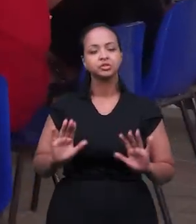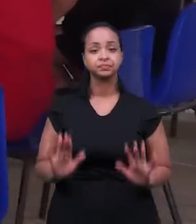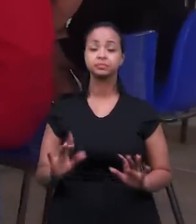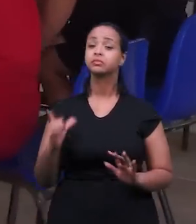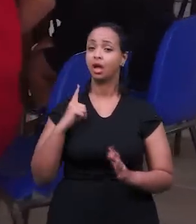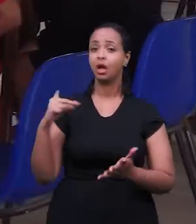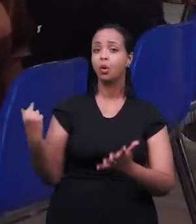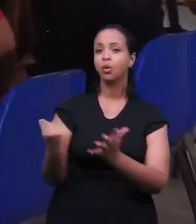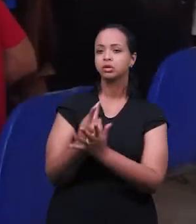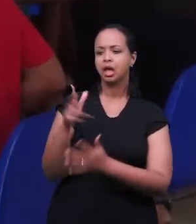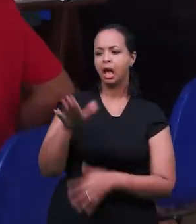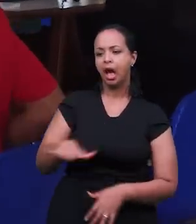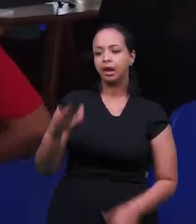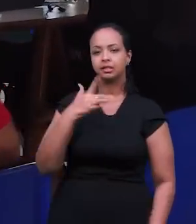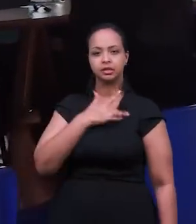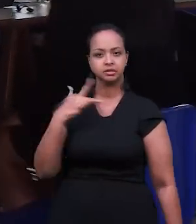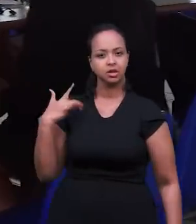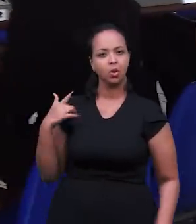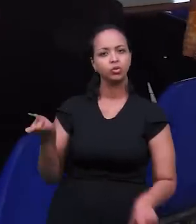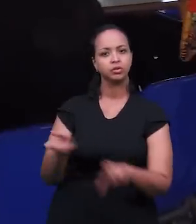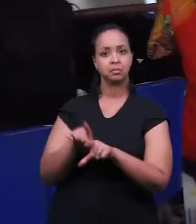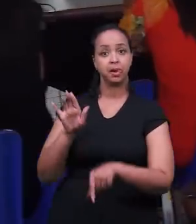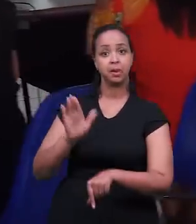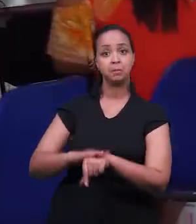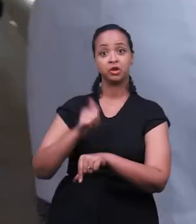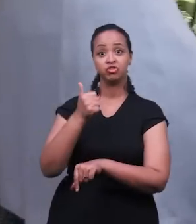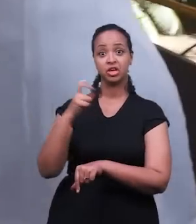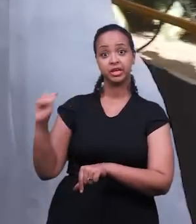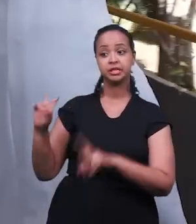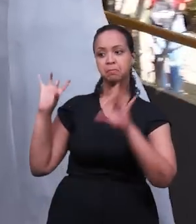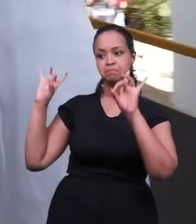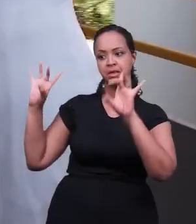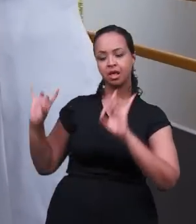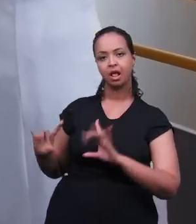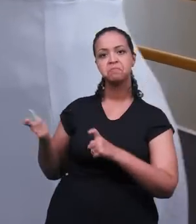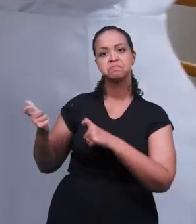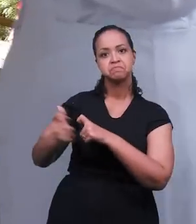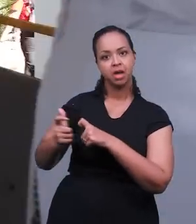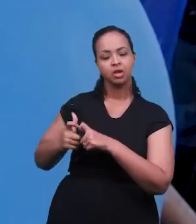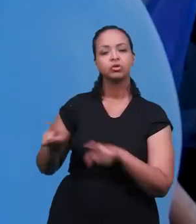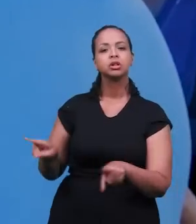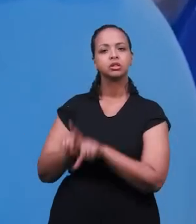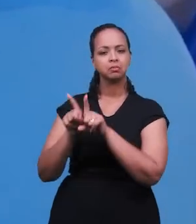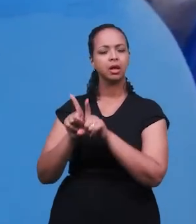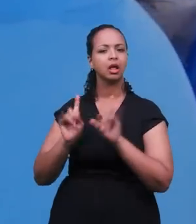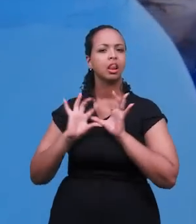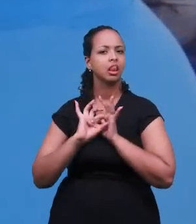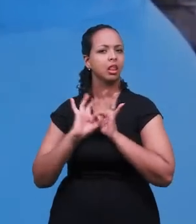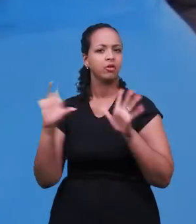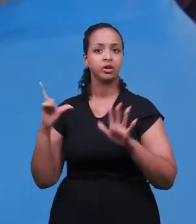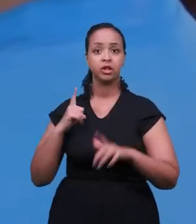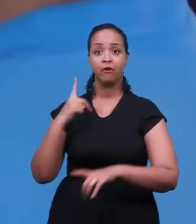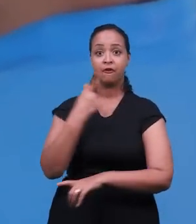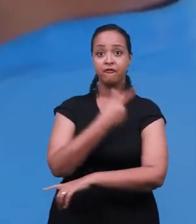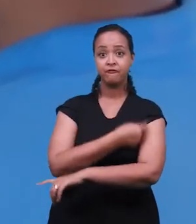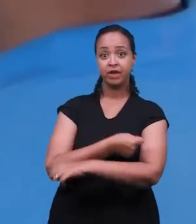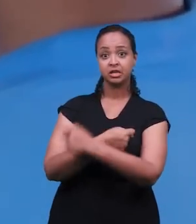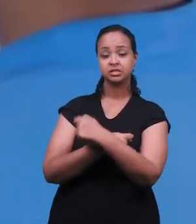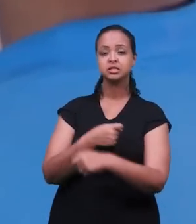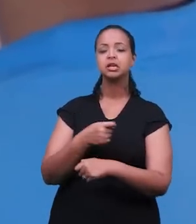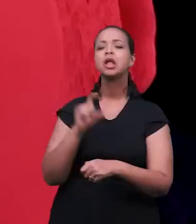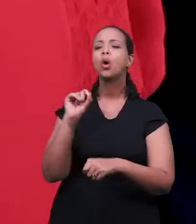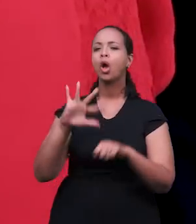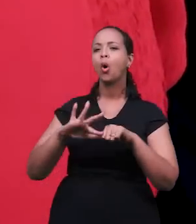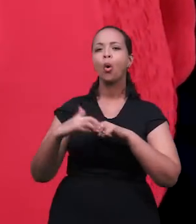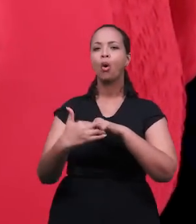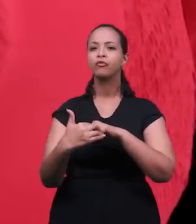Foram feitos atendimentos na área da saúde, em mais de 15 especialidades, além da disponibilização de vacinas